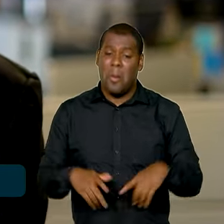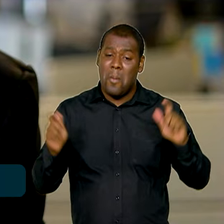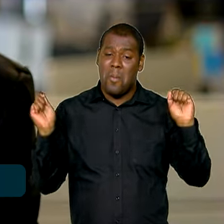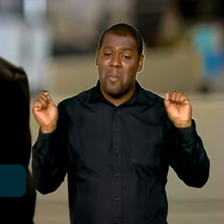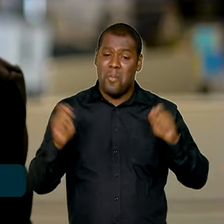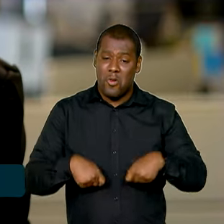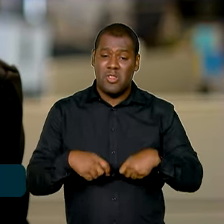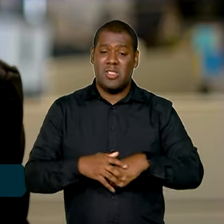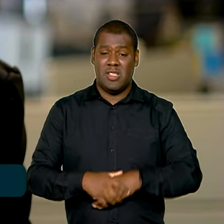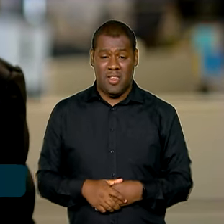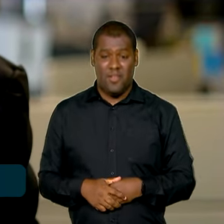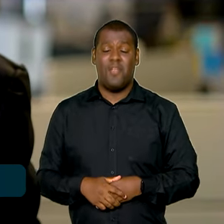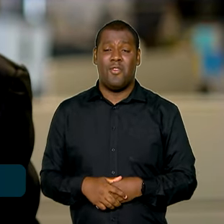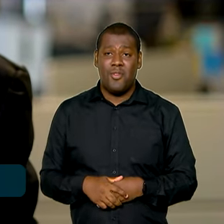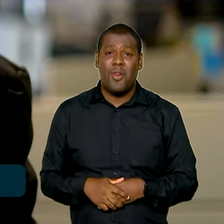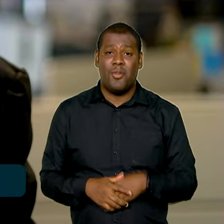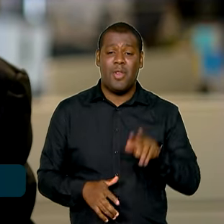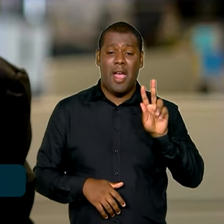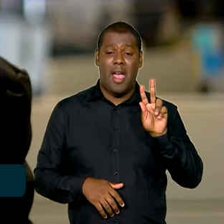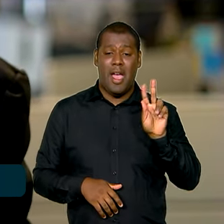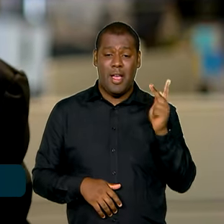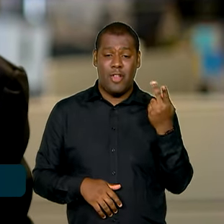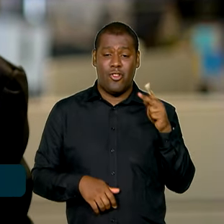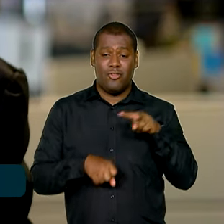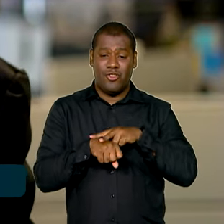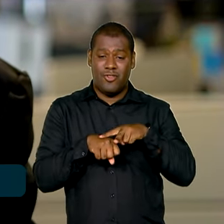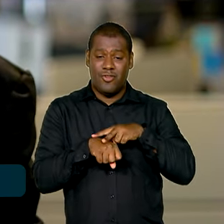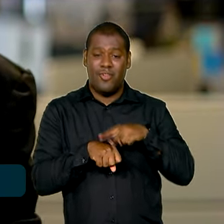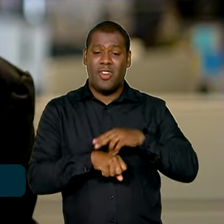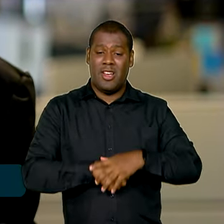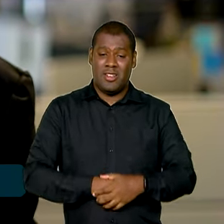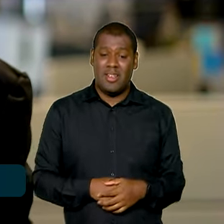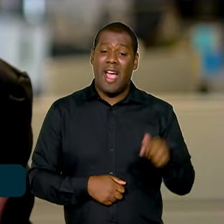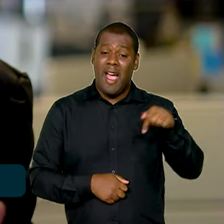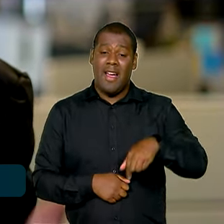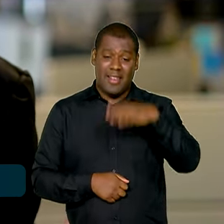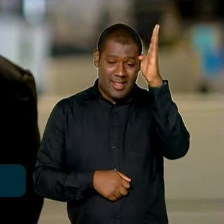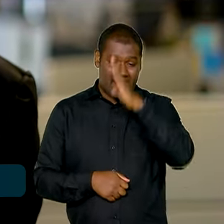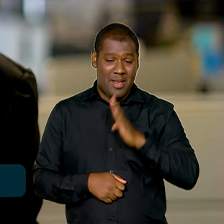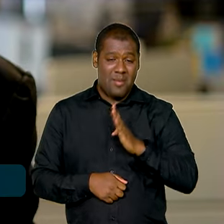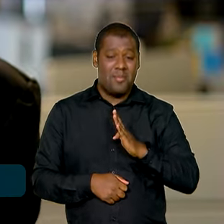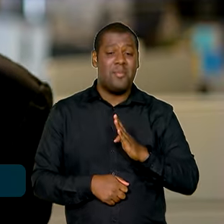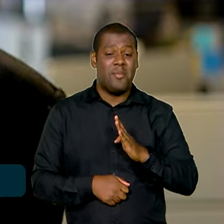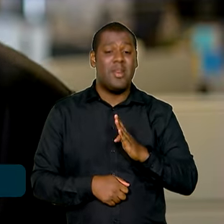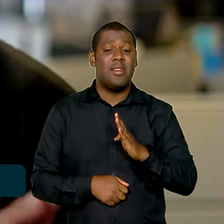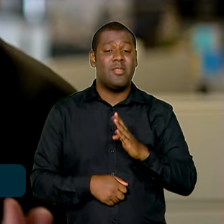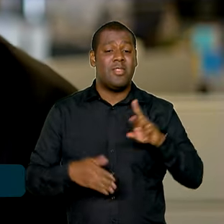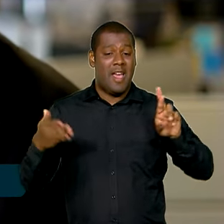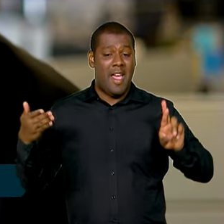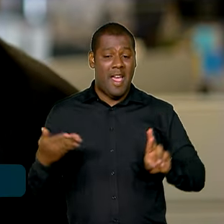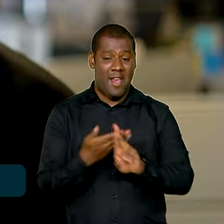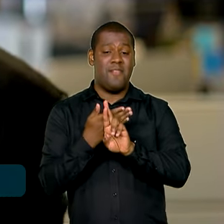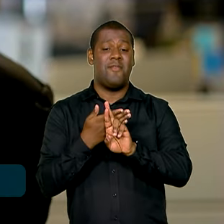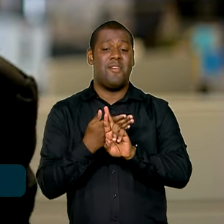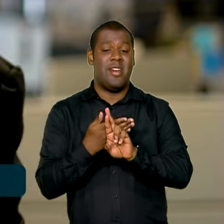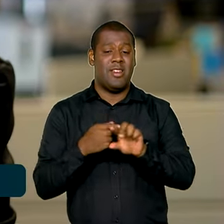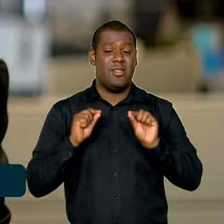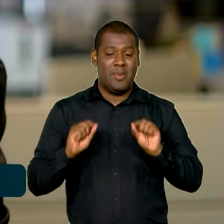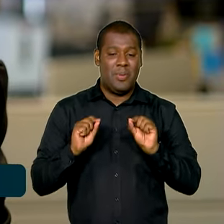o hidrogênio verde. Então, isso tudo coloca o Brasil na agenda que os especialistas chamam de Power Shore,